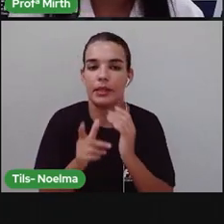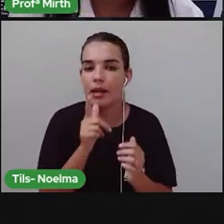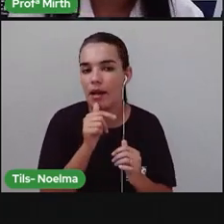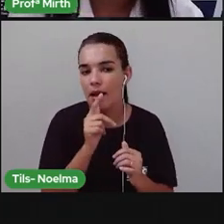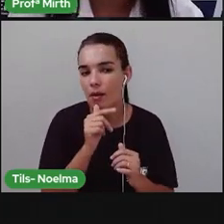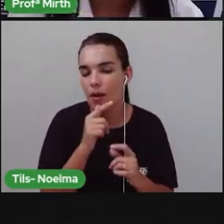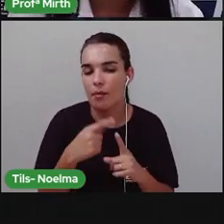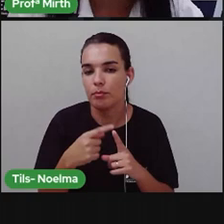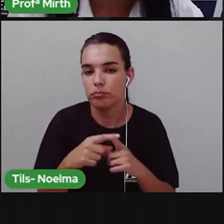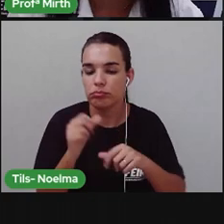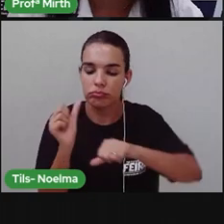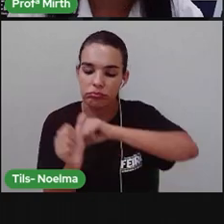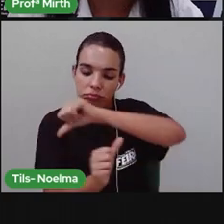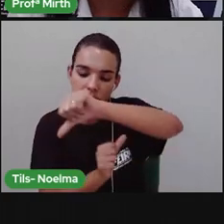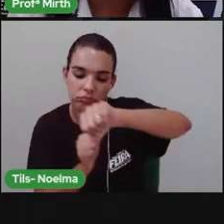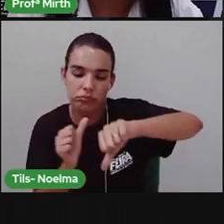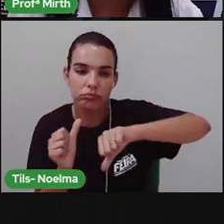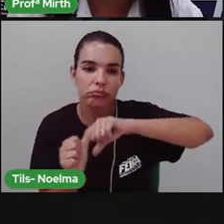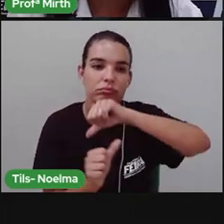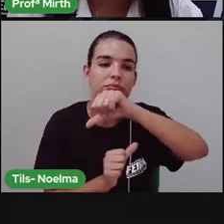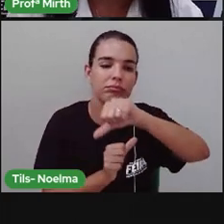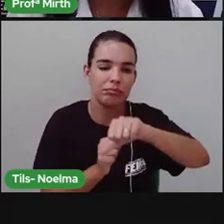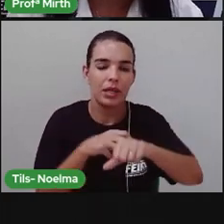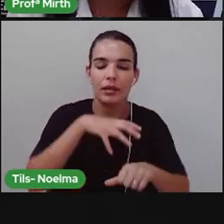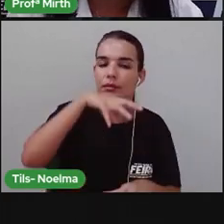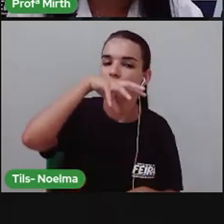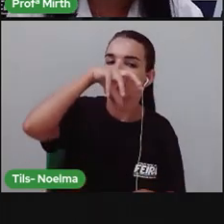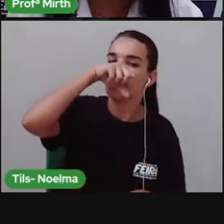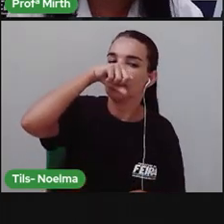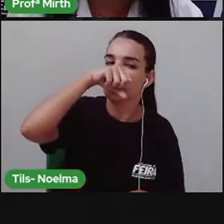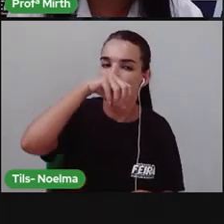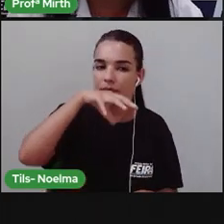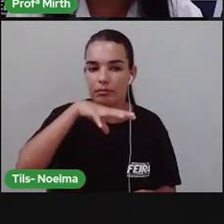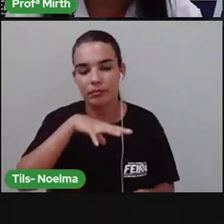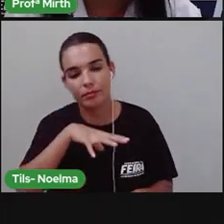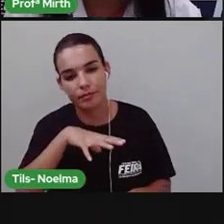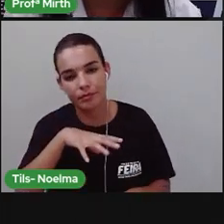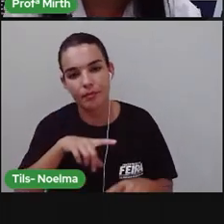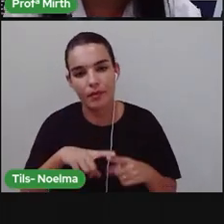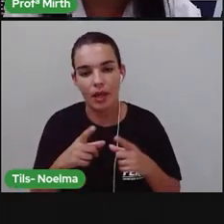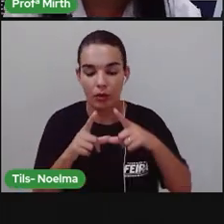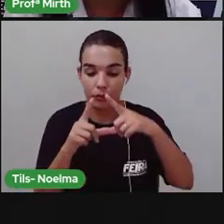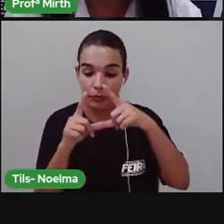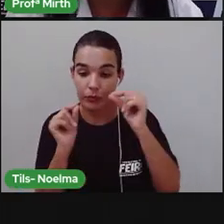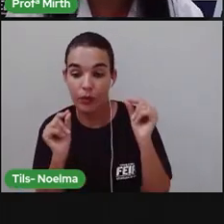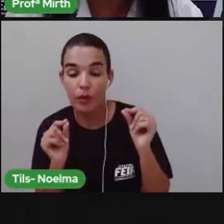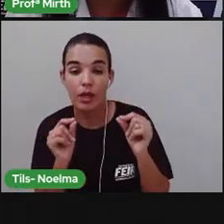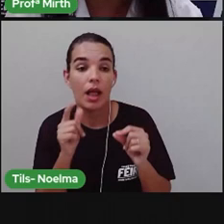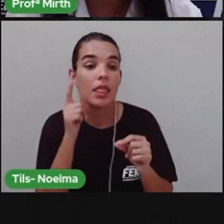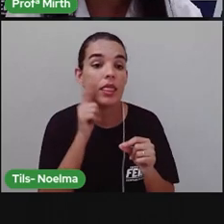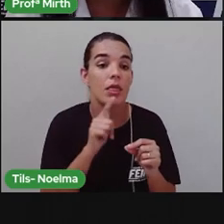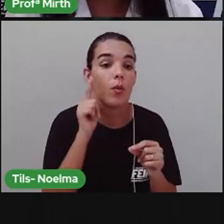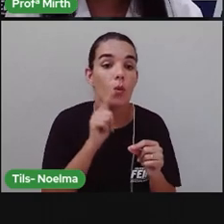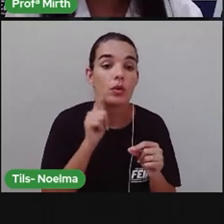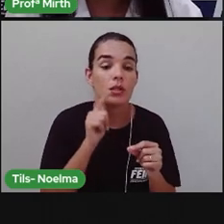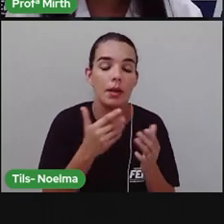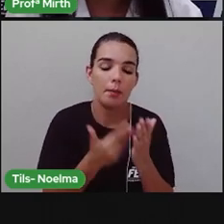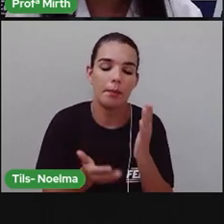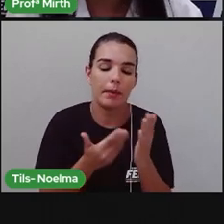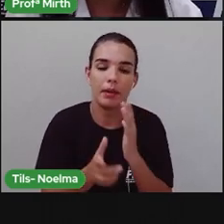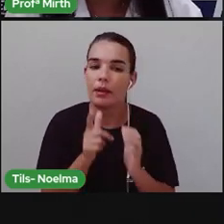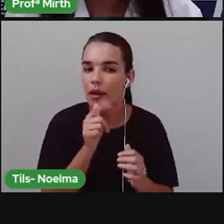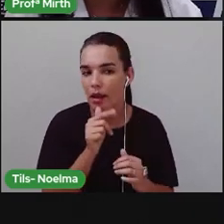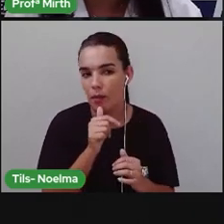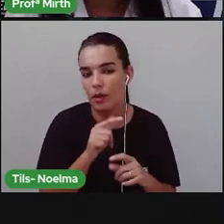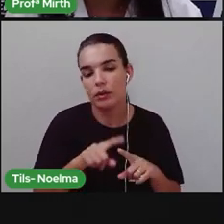Porque Através da Fotossíntese, né? Que acontece A partir das folhas Das plantas A perda de água Então para